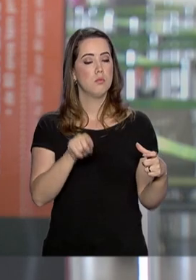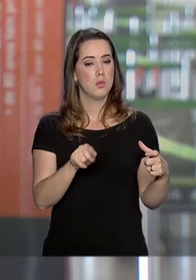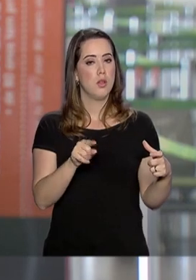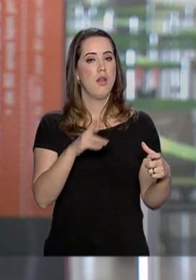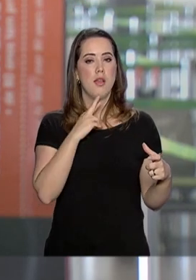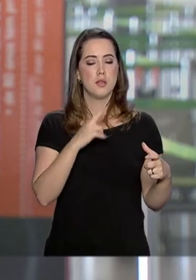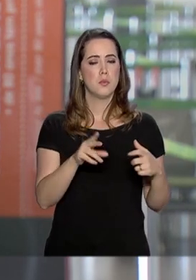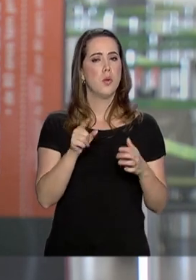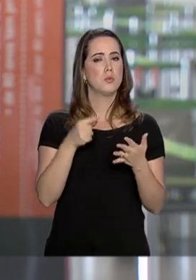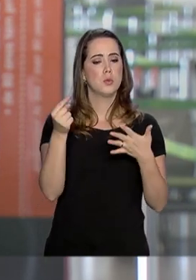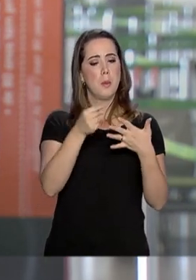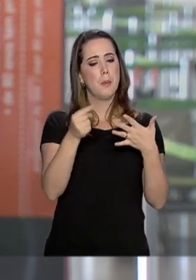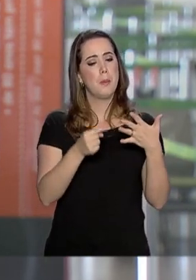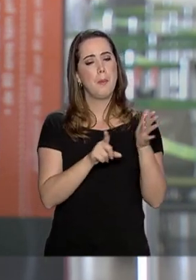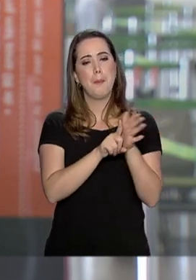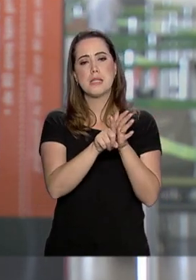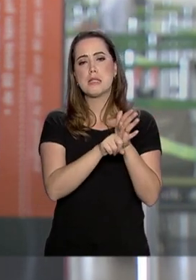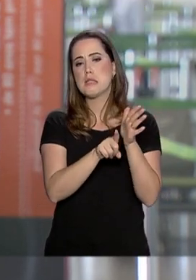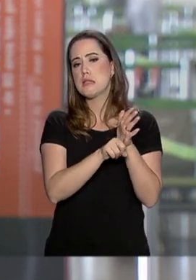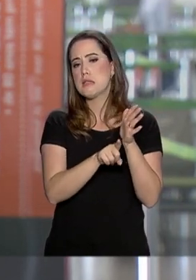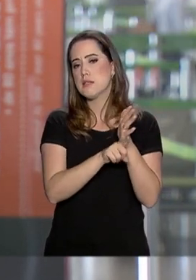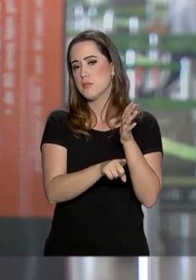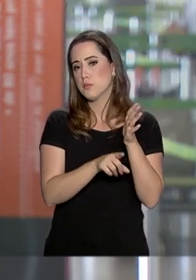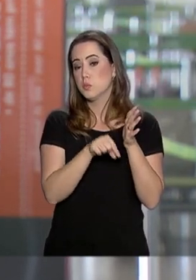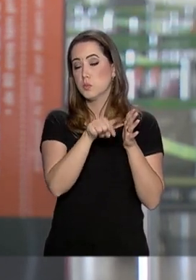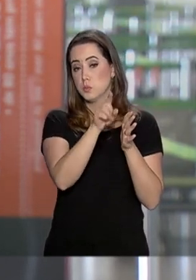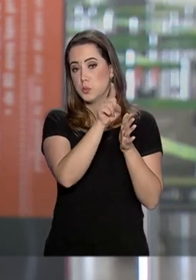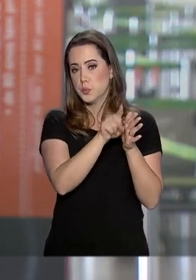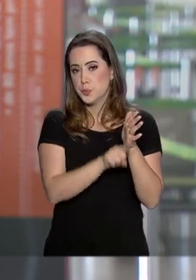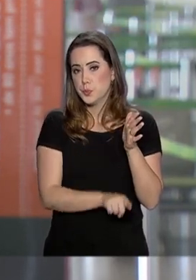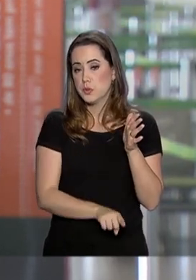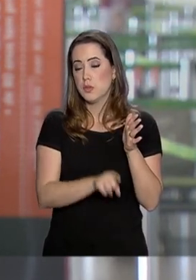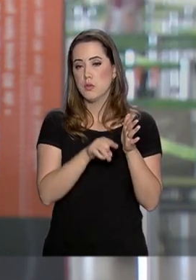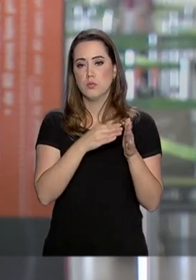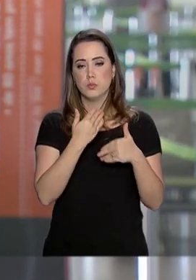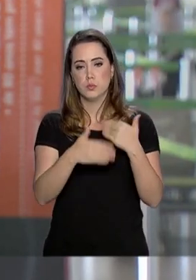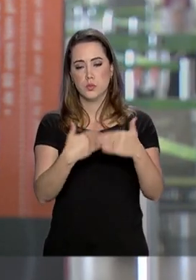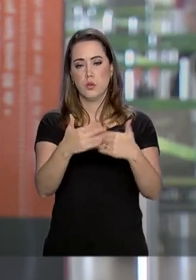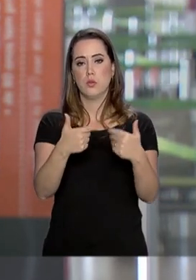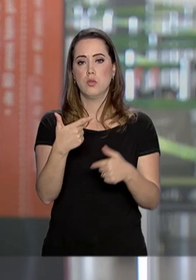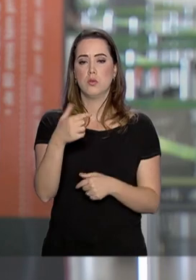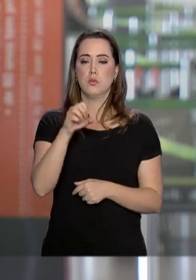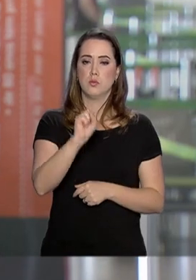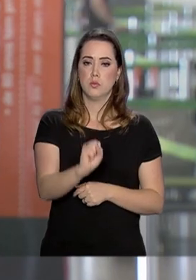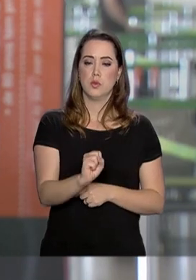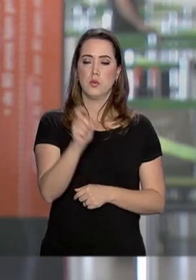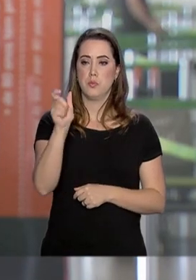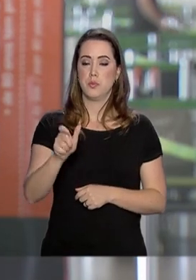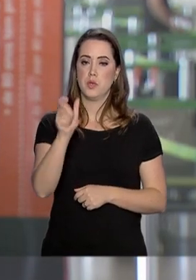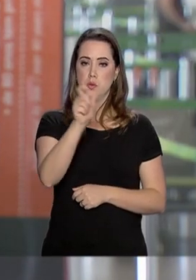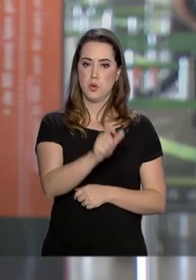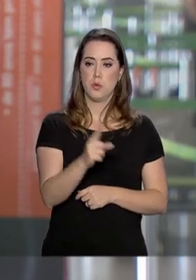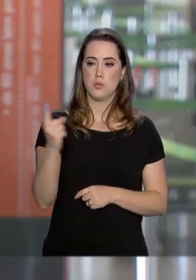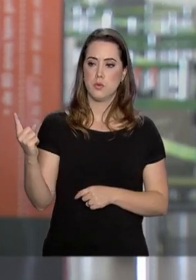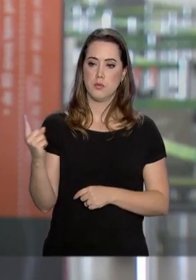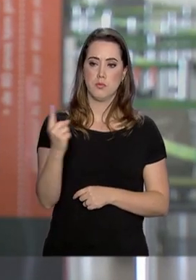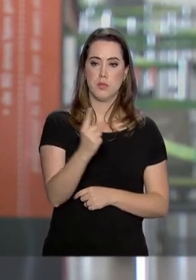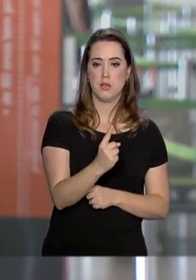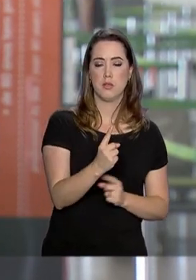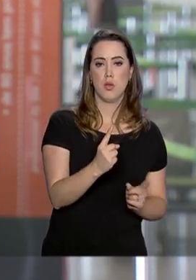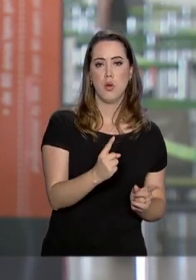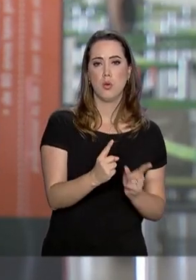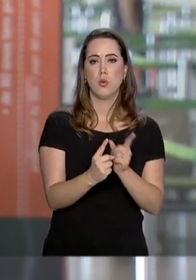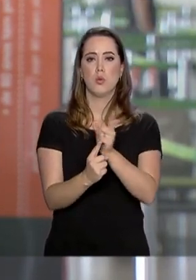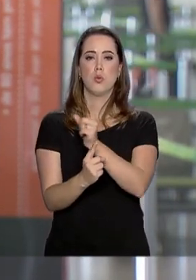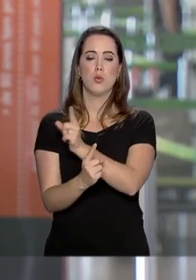teve como base uma pesquisa de estatística feita ao longo de 2018, com passageiros que passaram por aqui